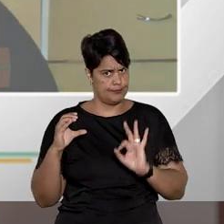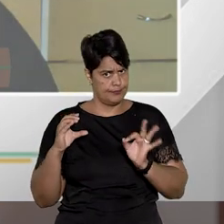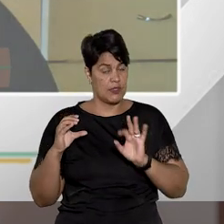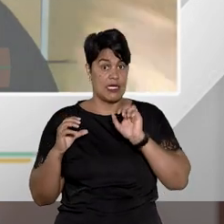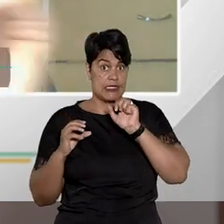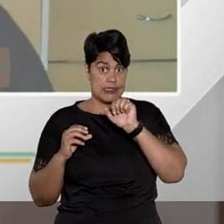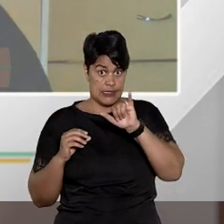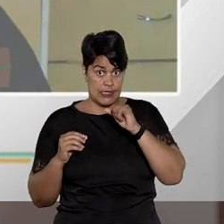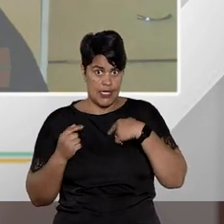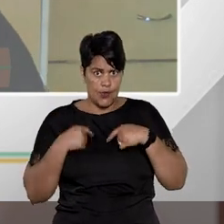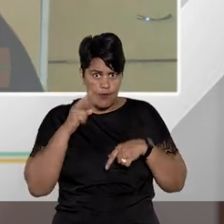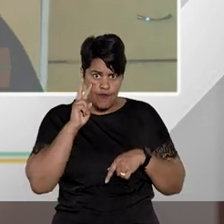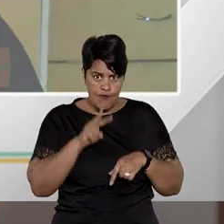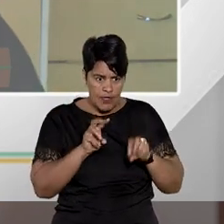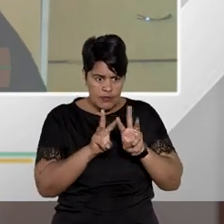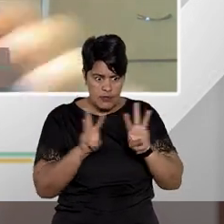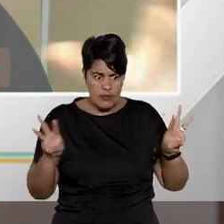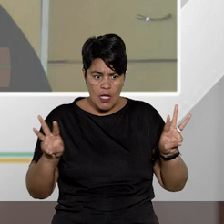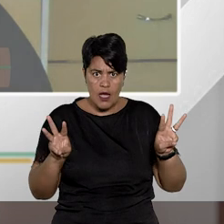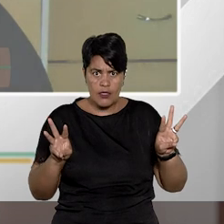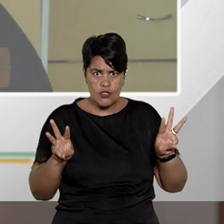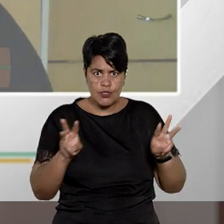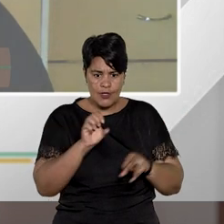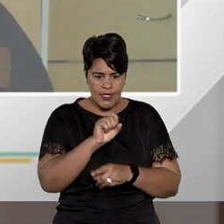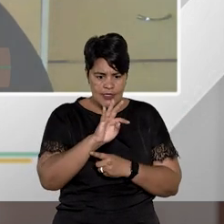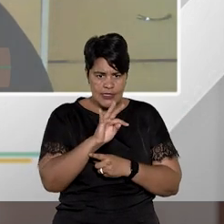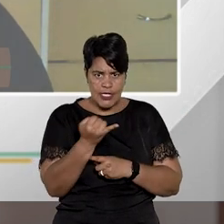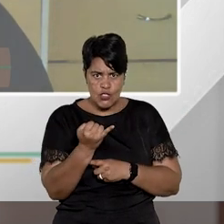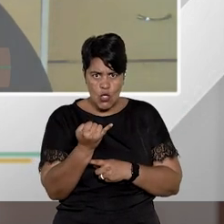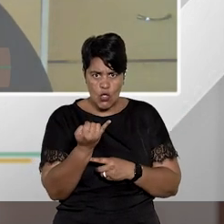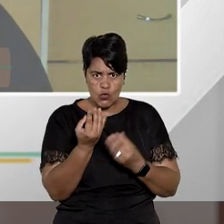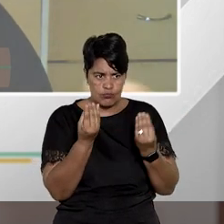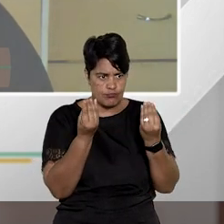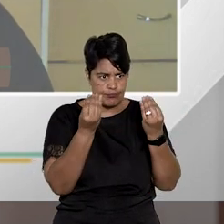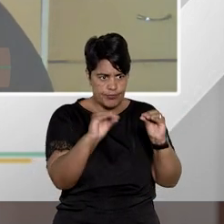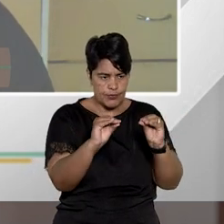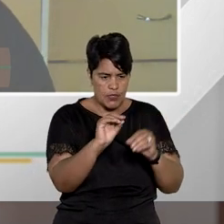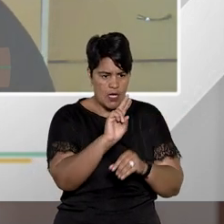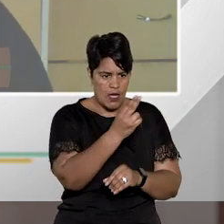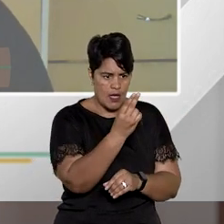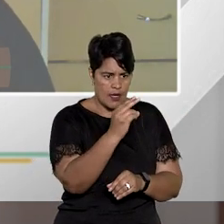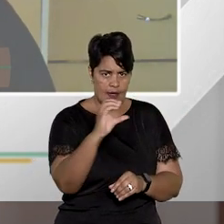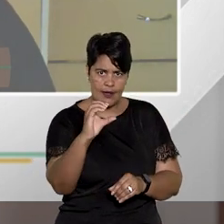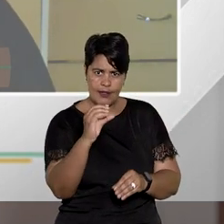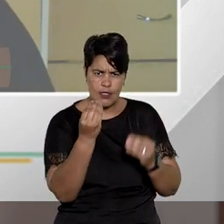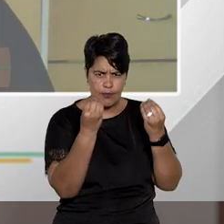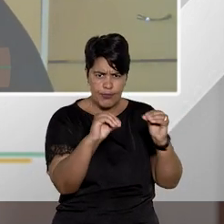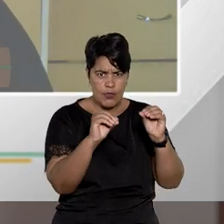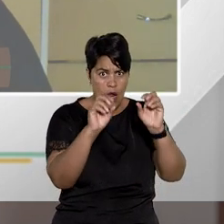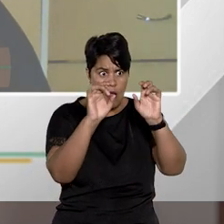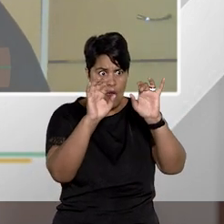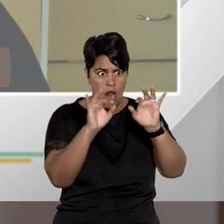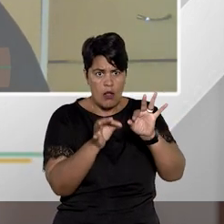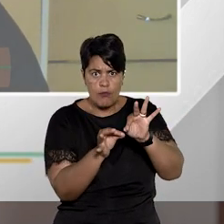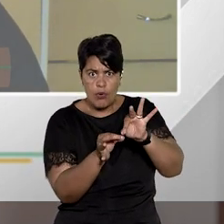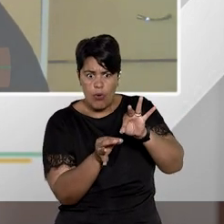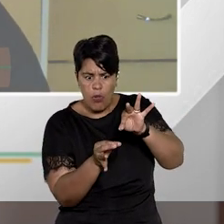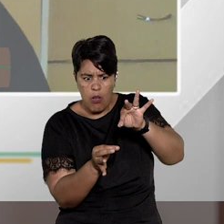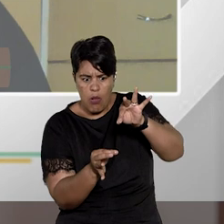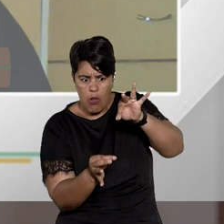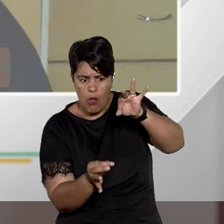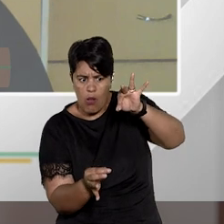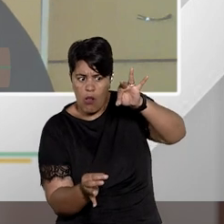se eu entro no site do STJ procuro ali em jurisprudência e jogo a classe de habeas corpus eu vou ver inúmeros